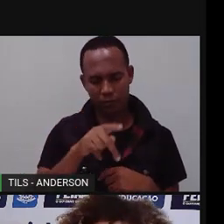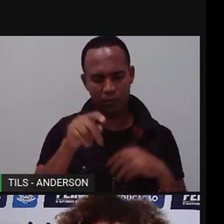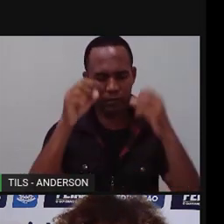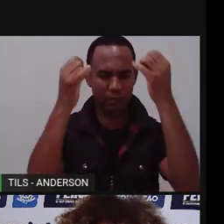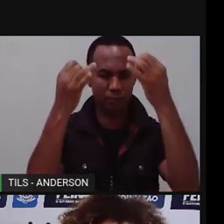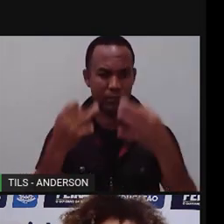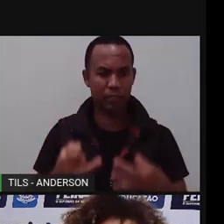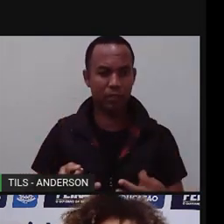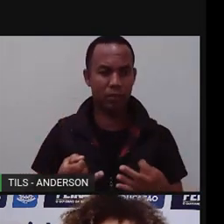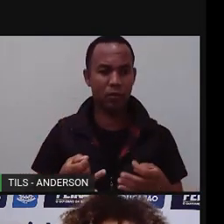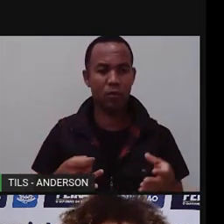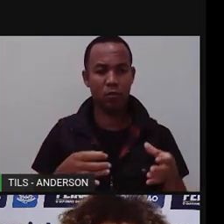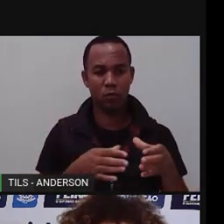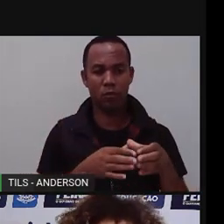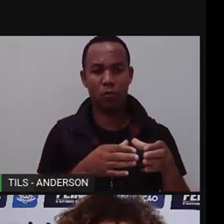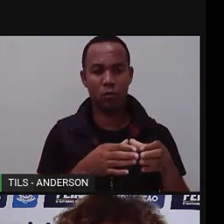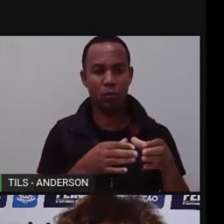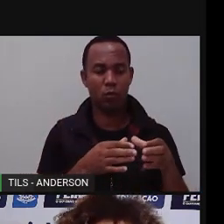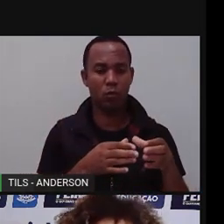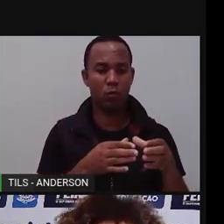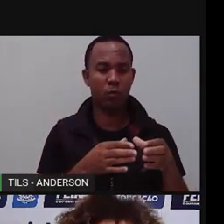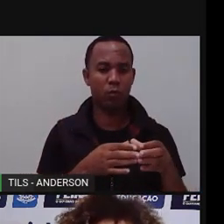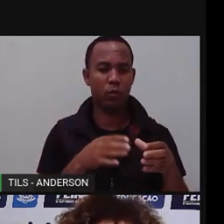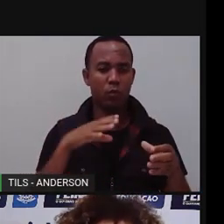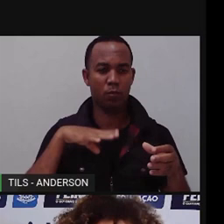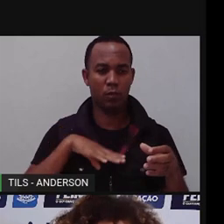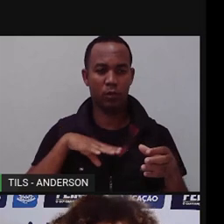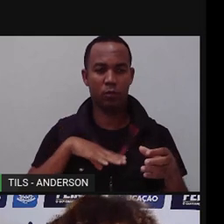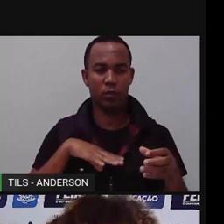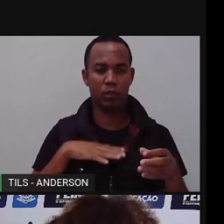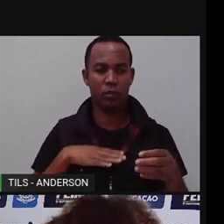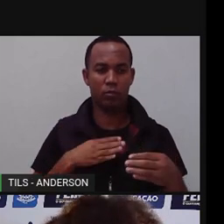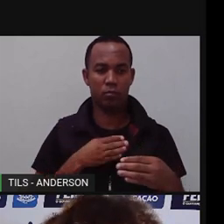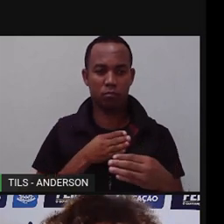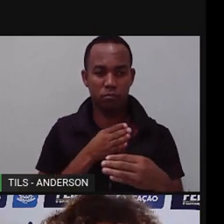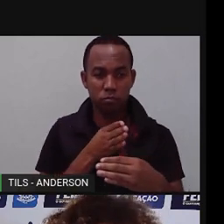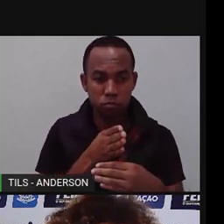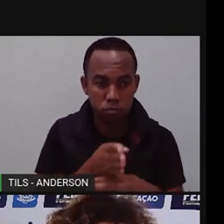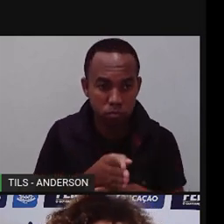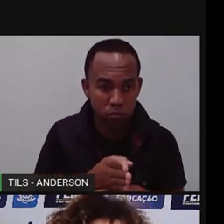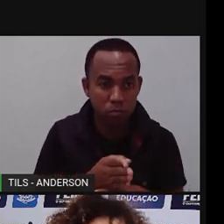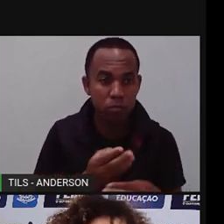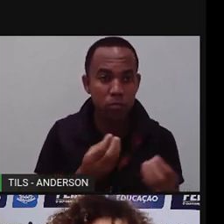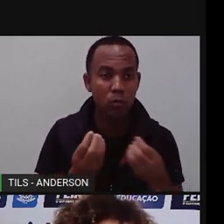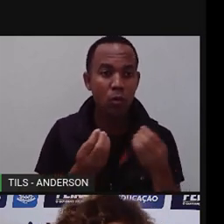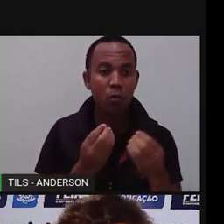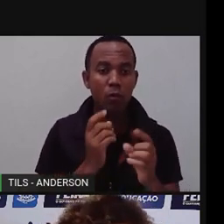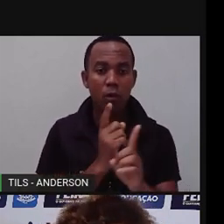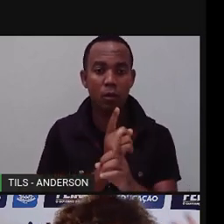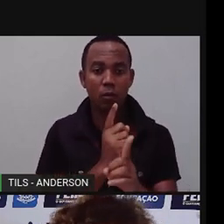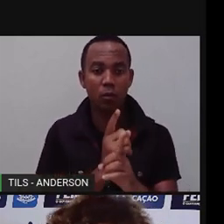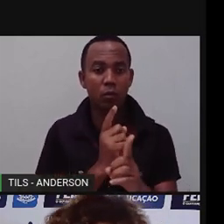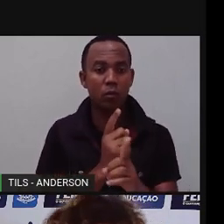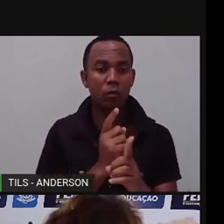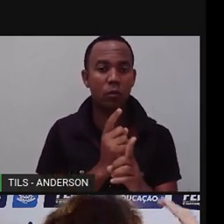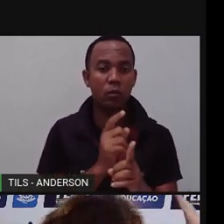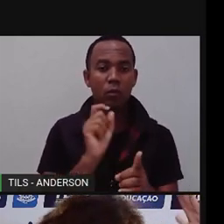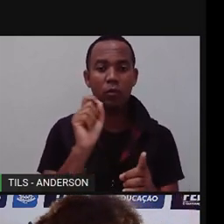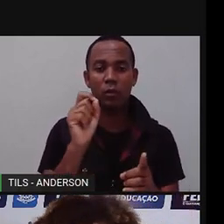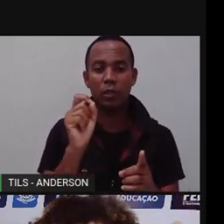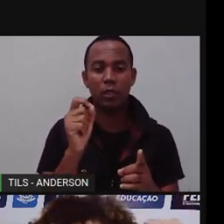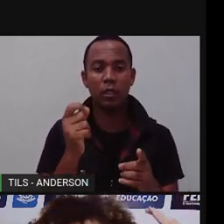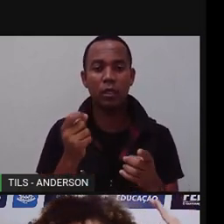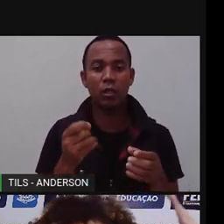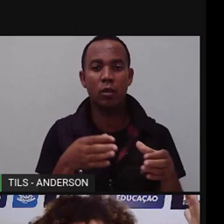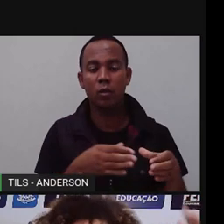portugueses? Nada de descobrimento, tá, gente? A chegada dos portugueses, né? Dos europeus aqui ao Brasil? Pronto. Desde essa época aí, né? Que